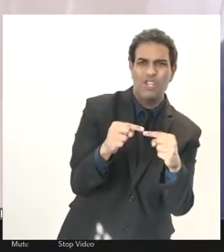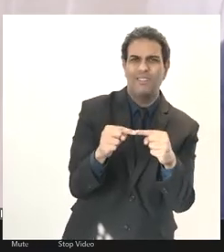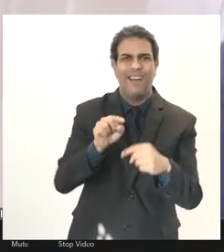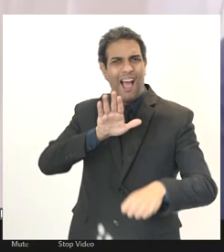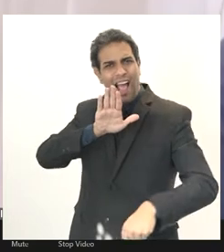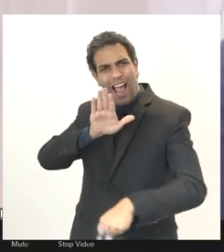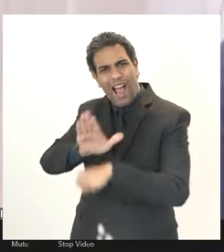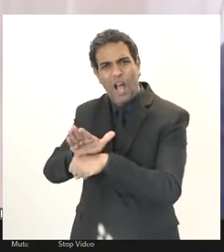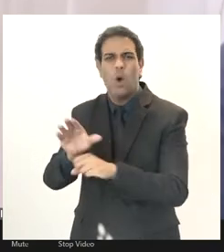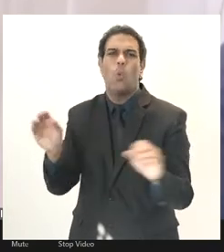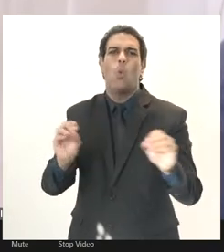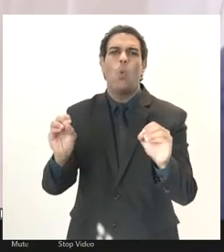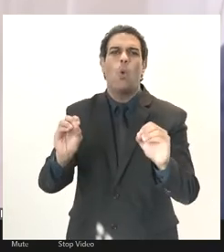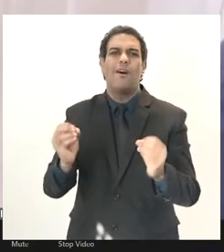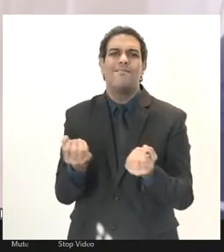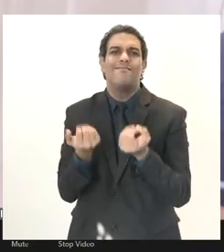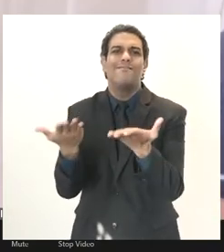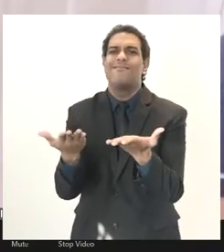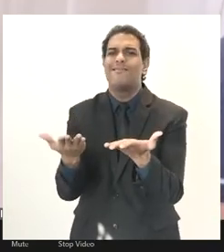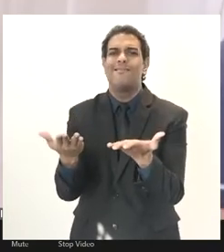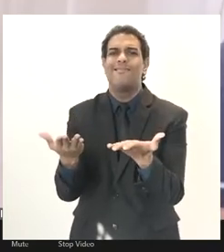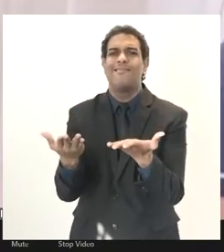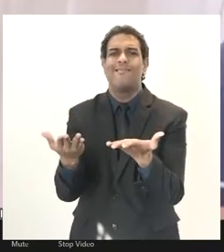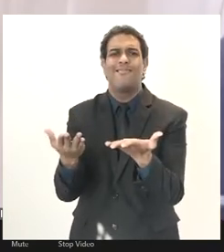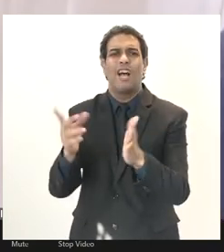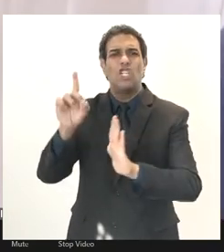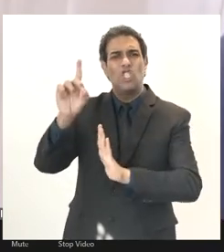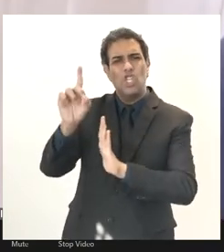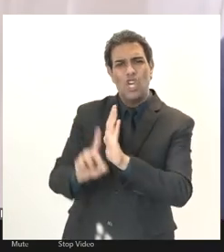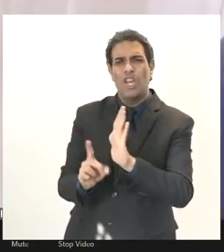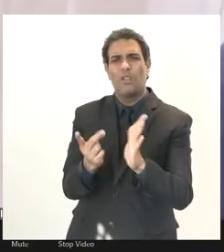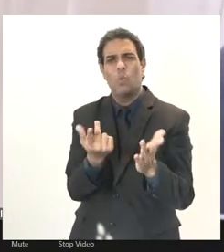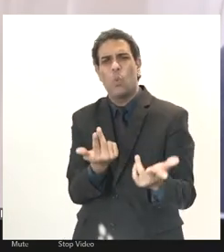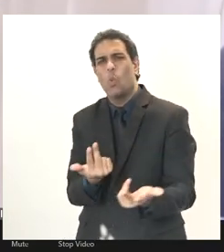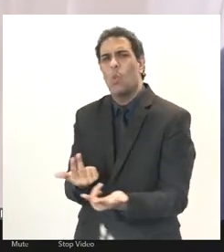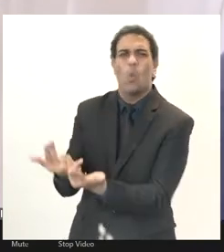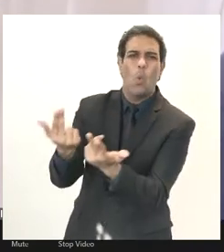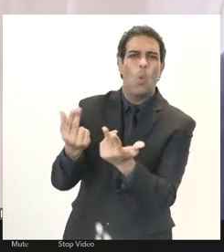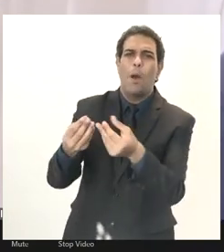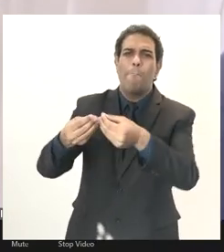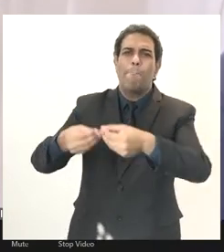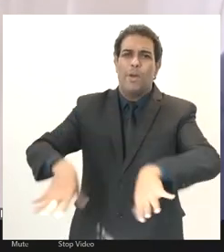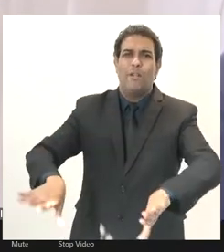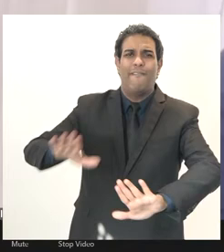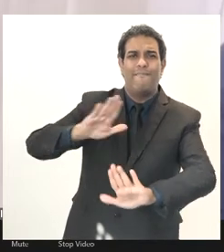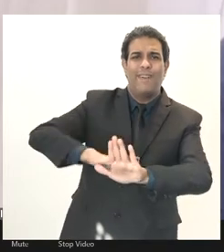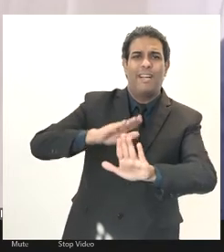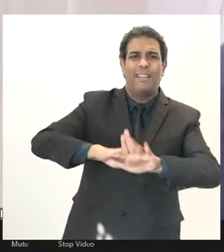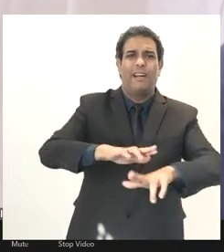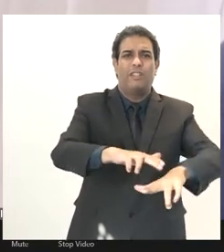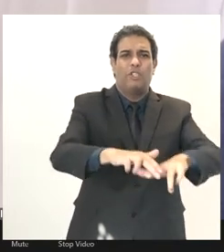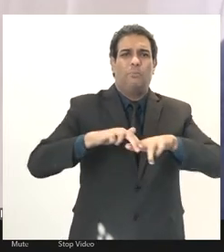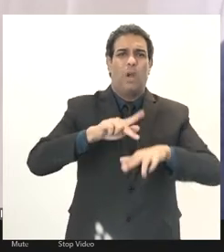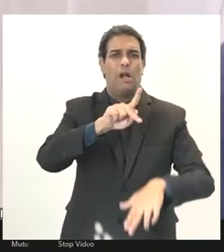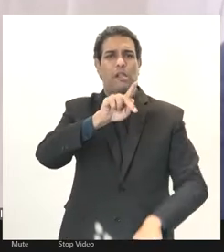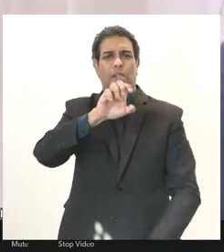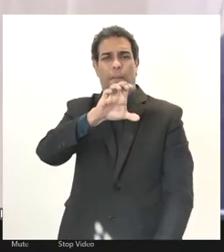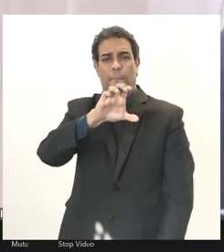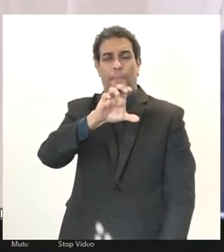ajudar ou de beneficiar nenhum trabalhador e eu estou fazendo a 32 ela